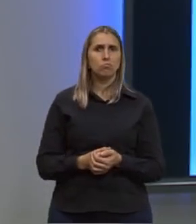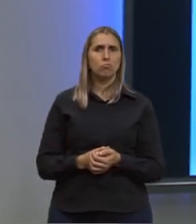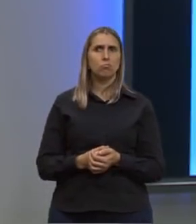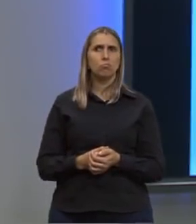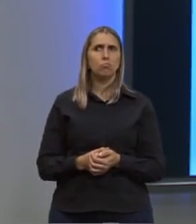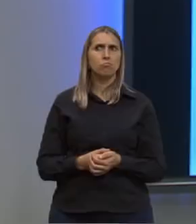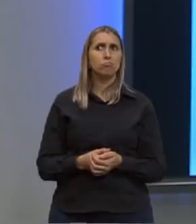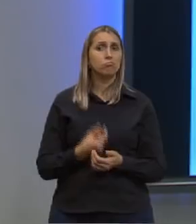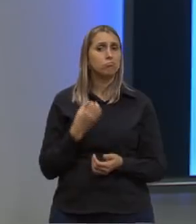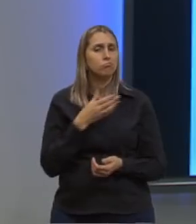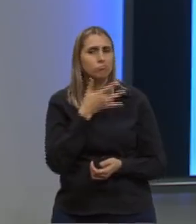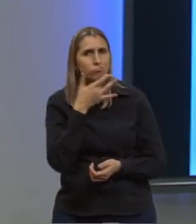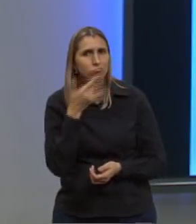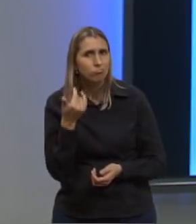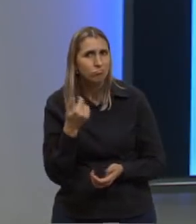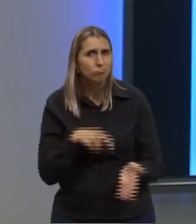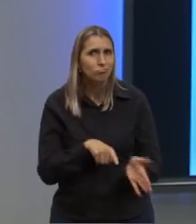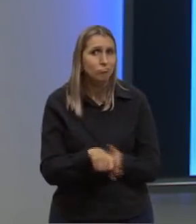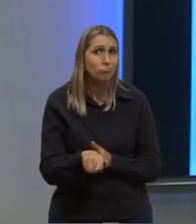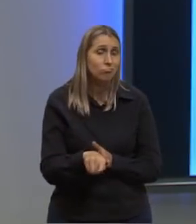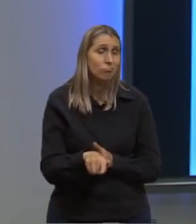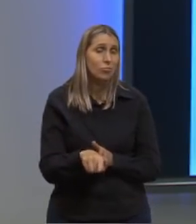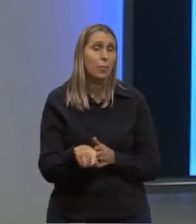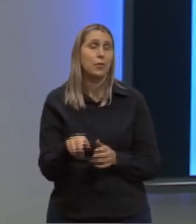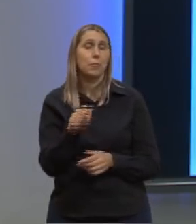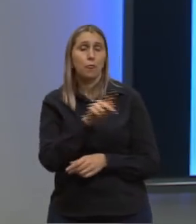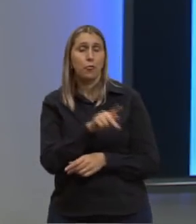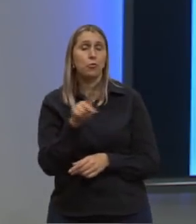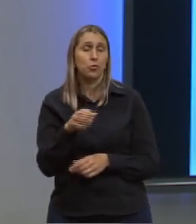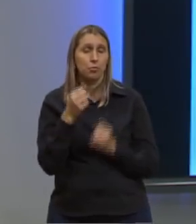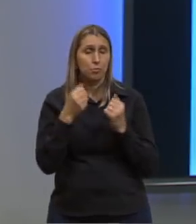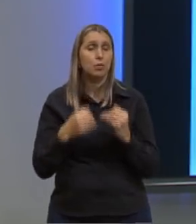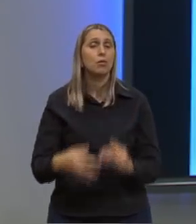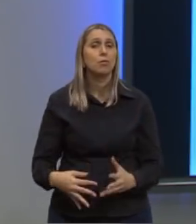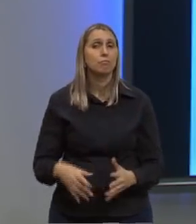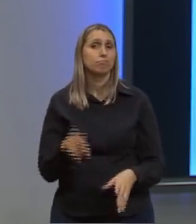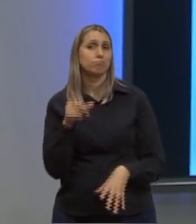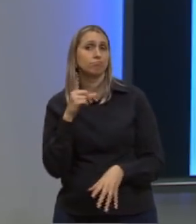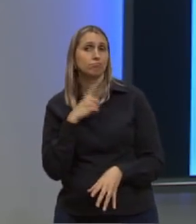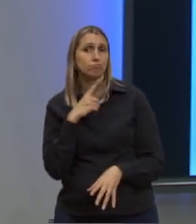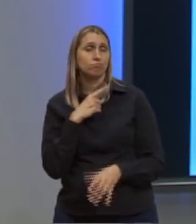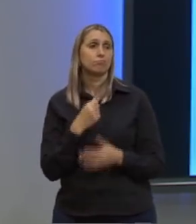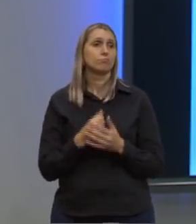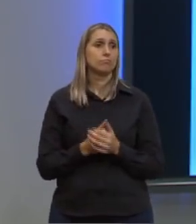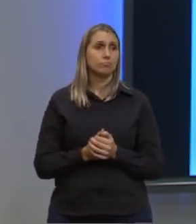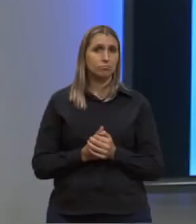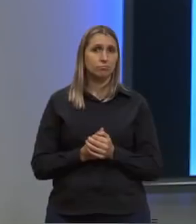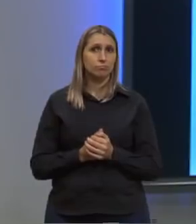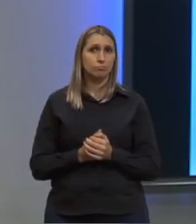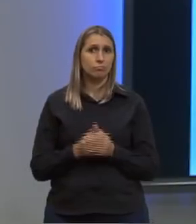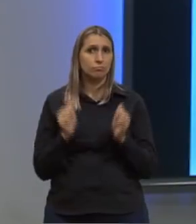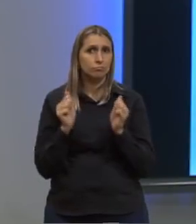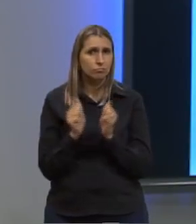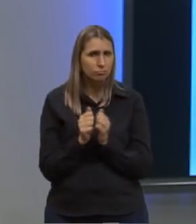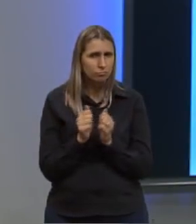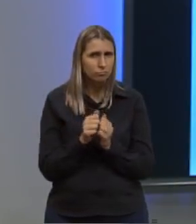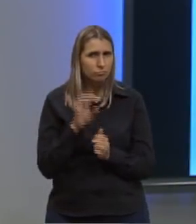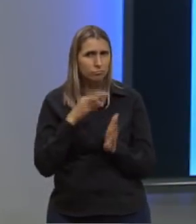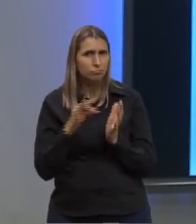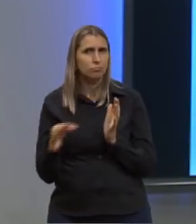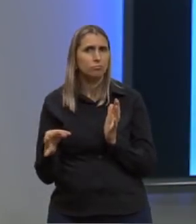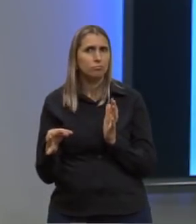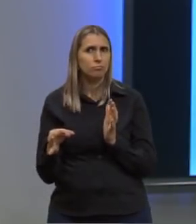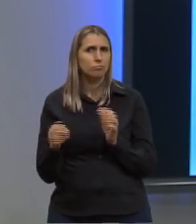questão ficou bem fácil, ainda mais que eu acabei de explicar, né? A gente tem, então, juntamente com a teoria